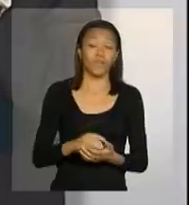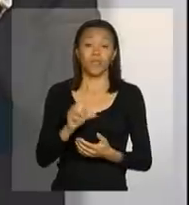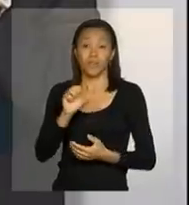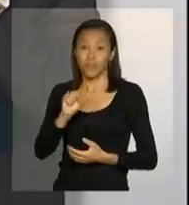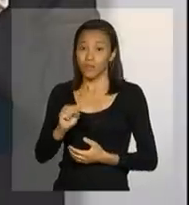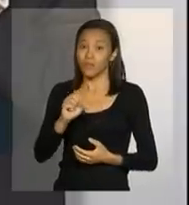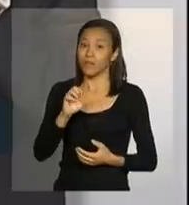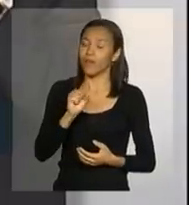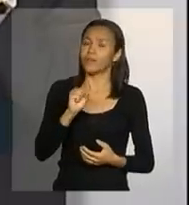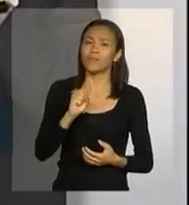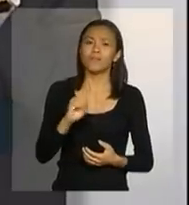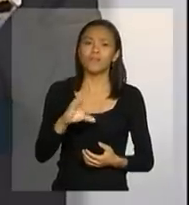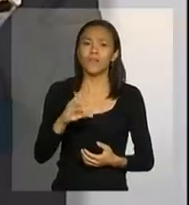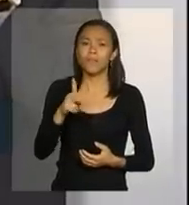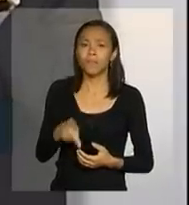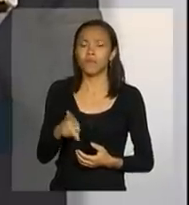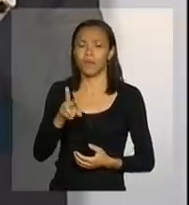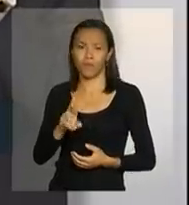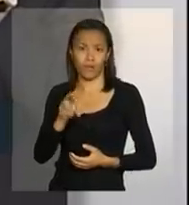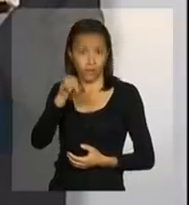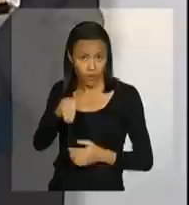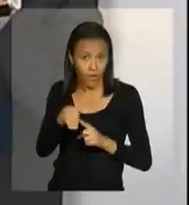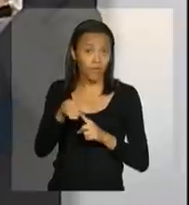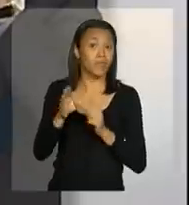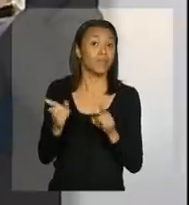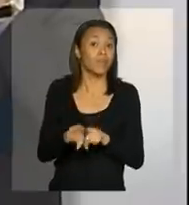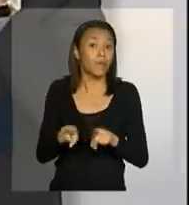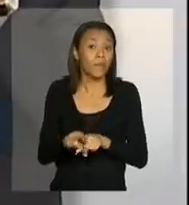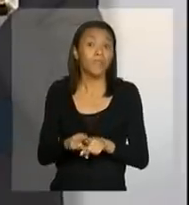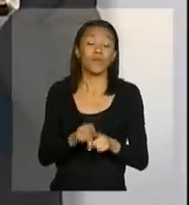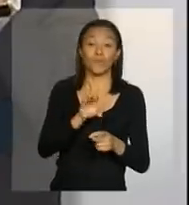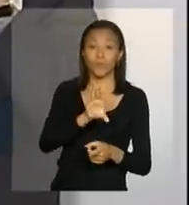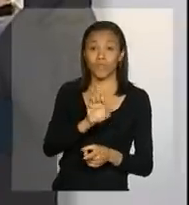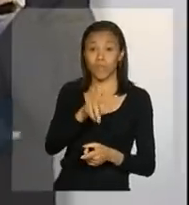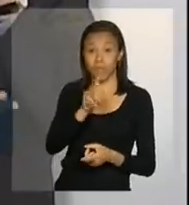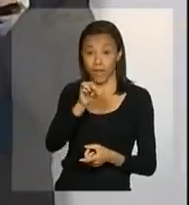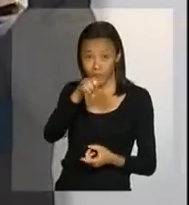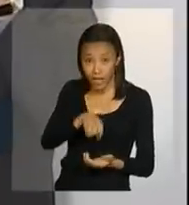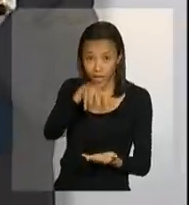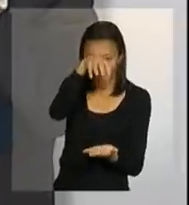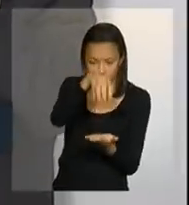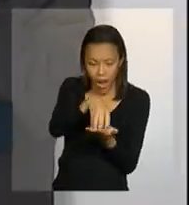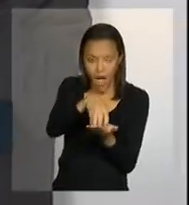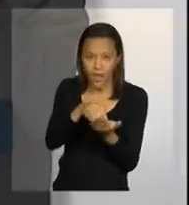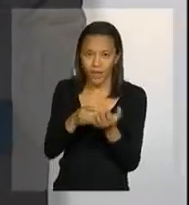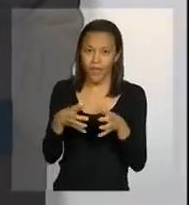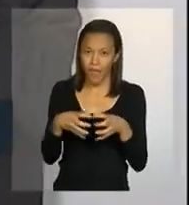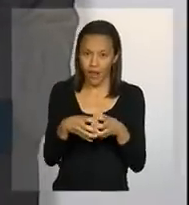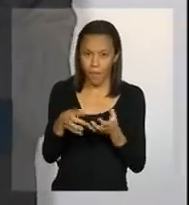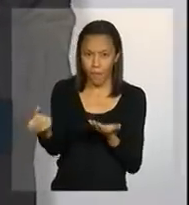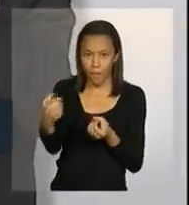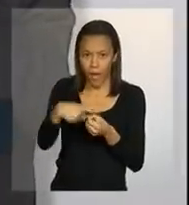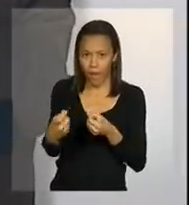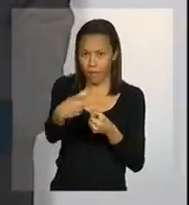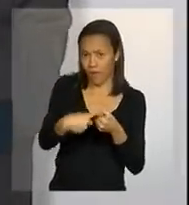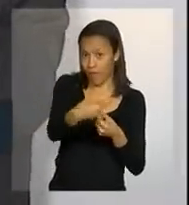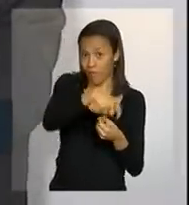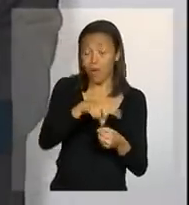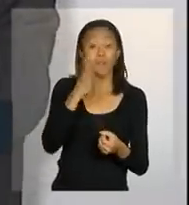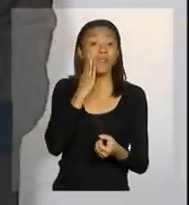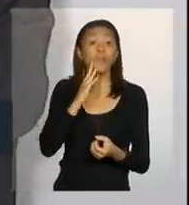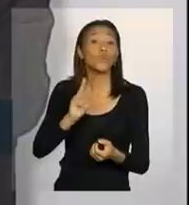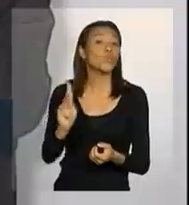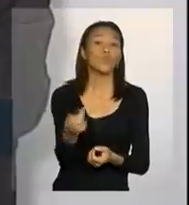como outros órgãos estaduais. Então, é importante que o Semadem, ele agregou, ele montou essa rede observacional